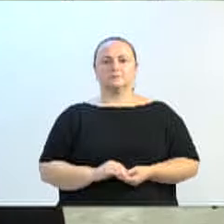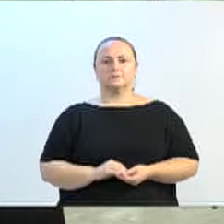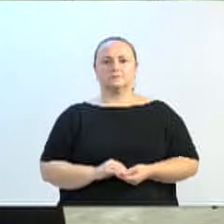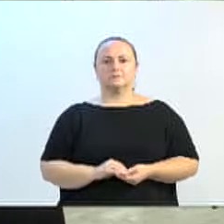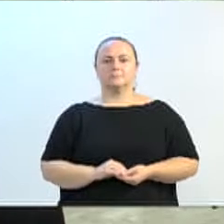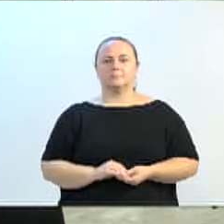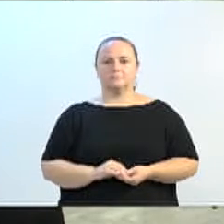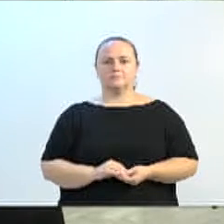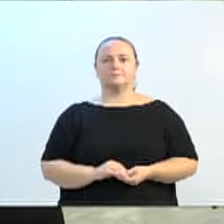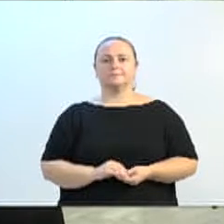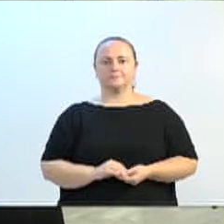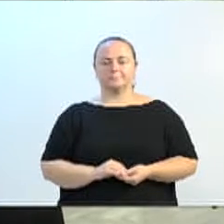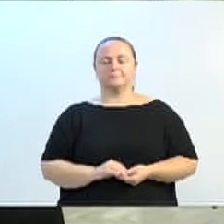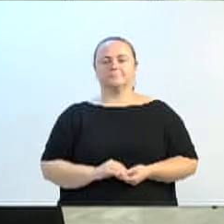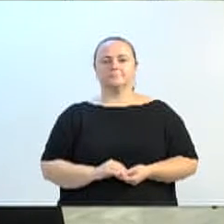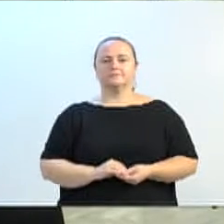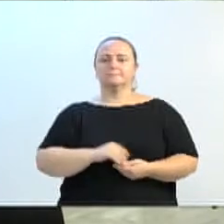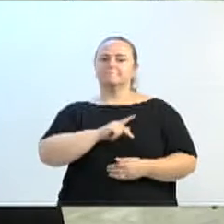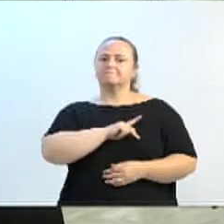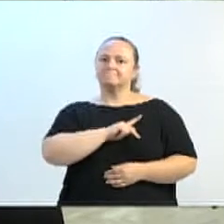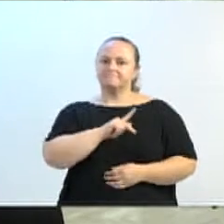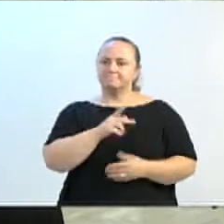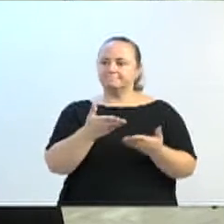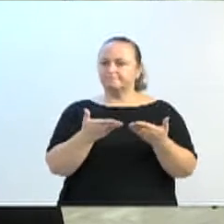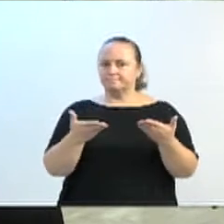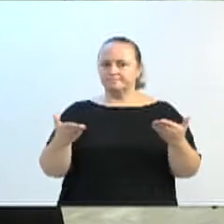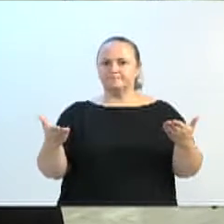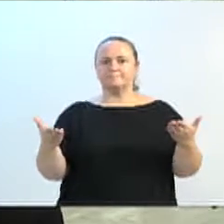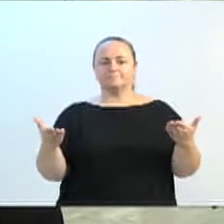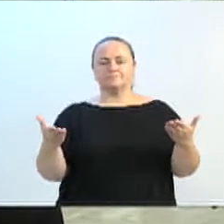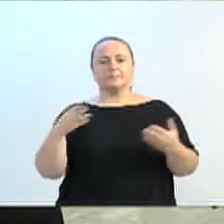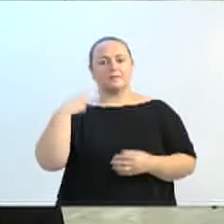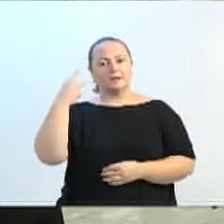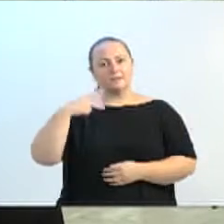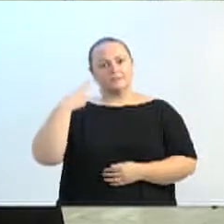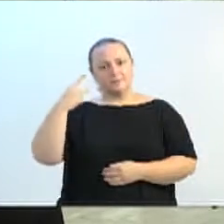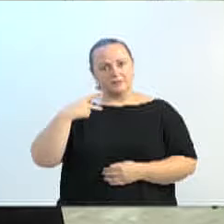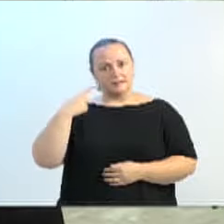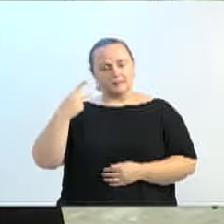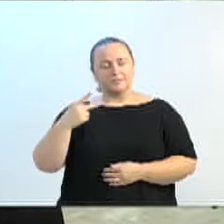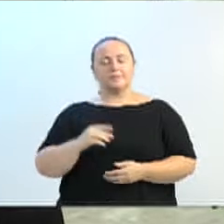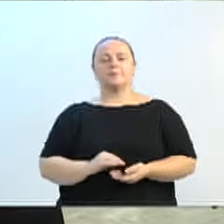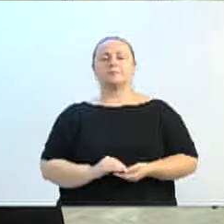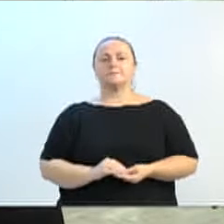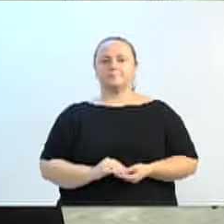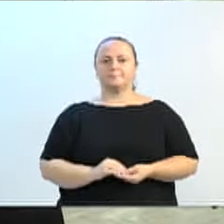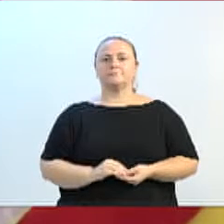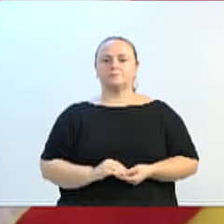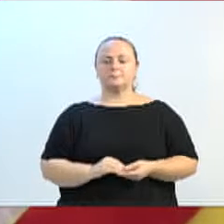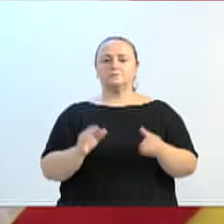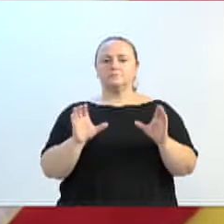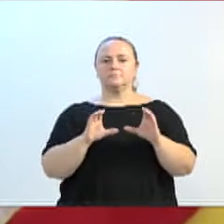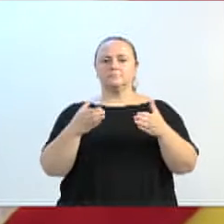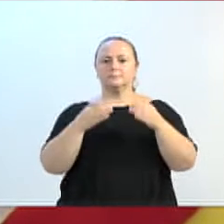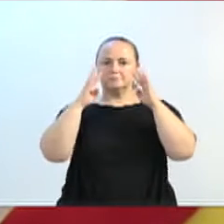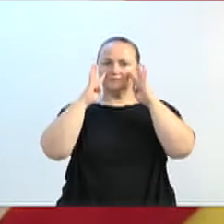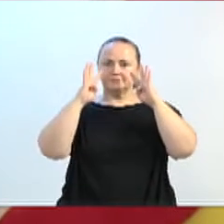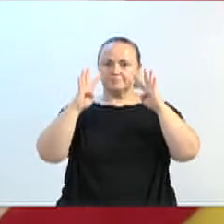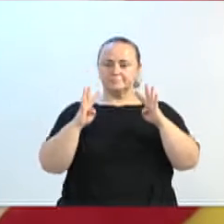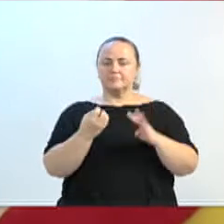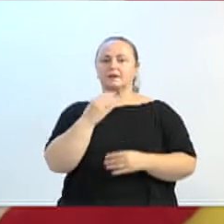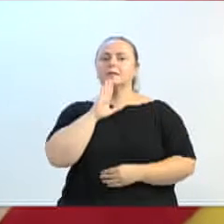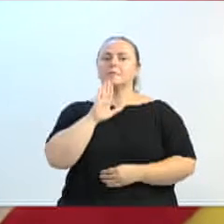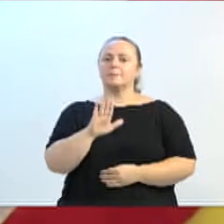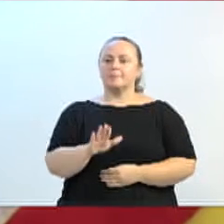Senhor presidente, senhoras e senhores vereadores, comunidade que nos assiste, muito boa